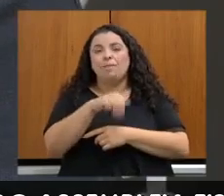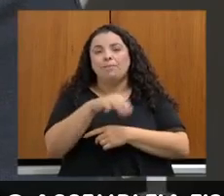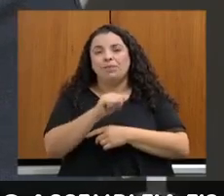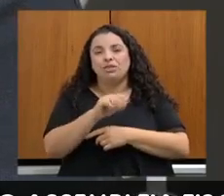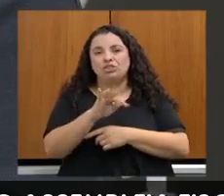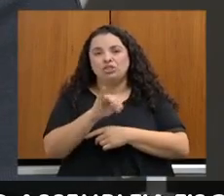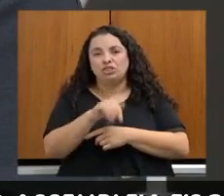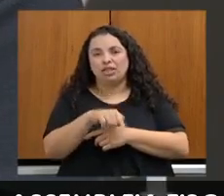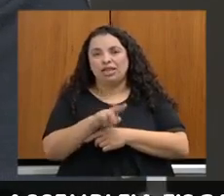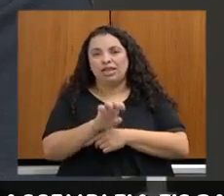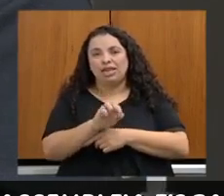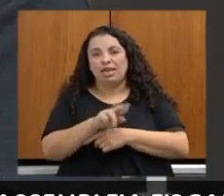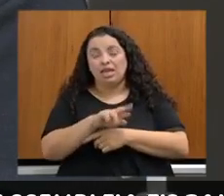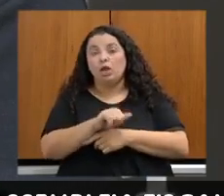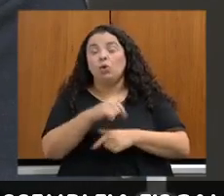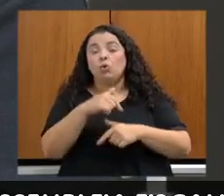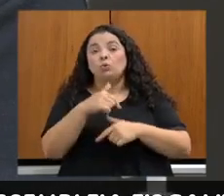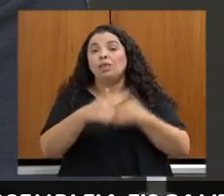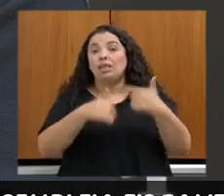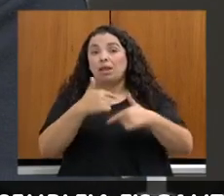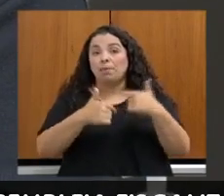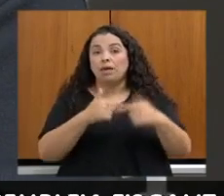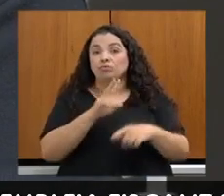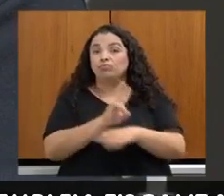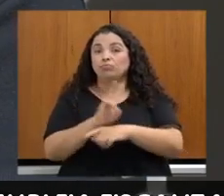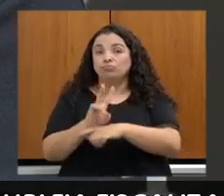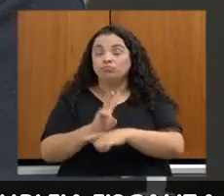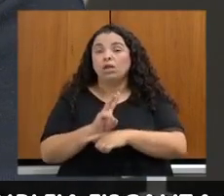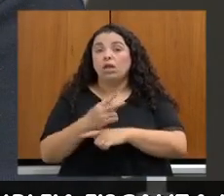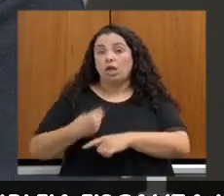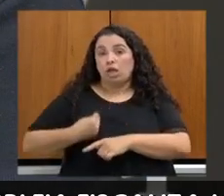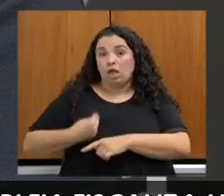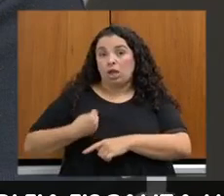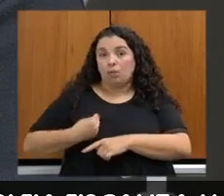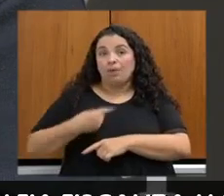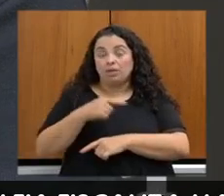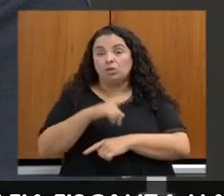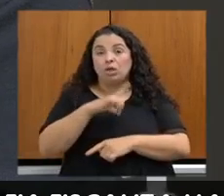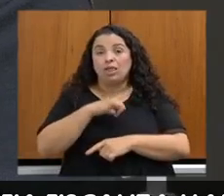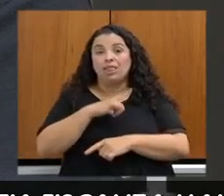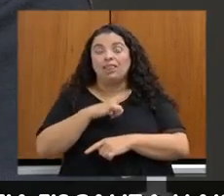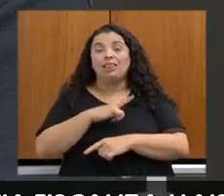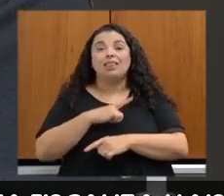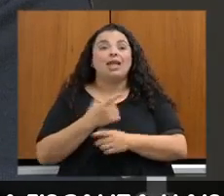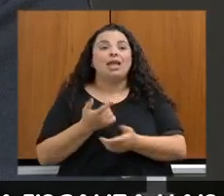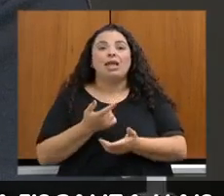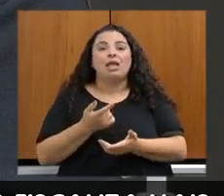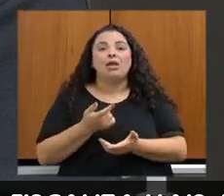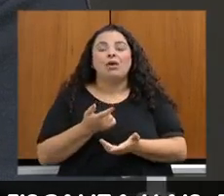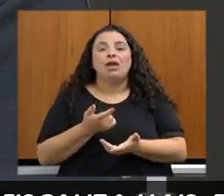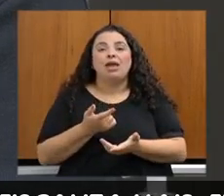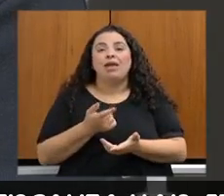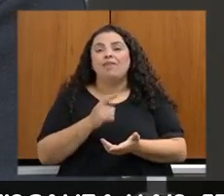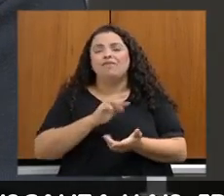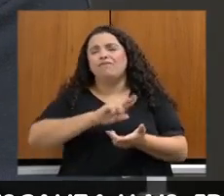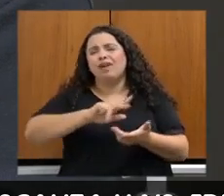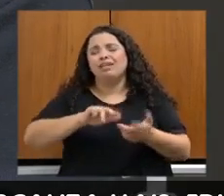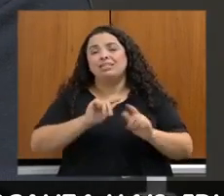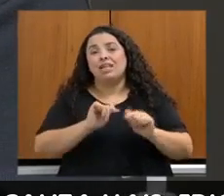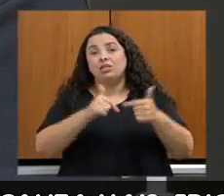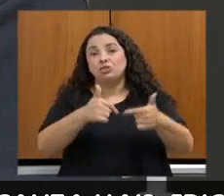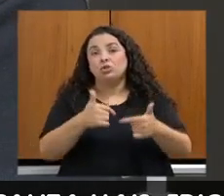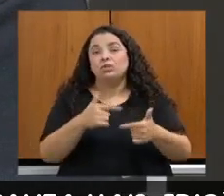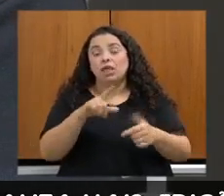eles carregam consigo a atração de possibilidades que envolvem o pagamento de serviços ambientais, como, por exemplo, o que é executado lá